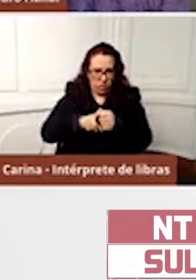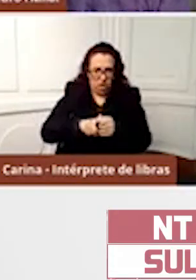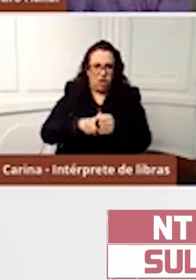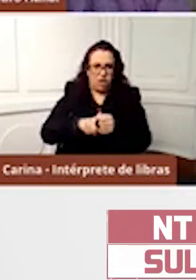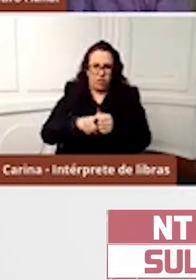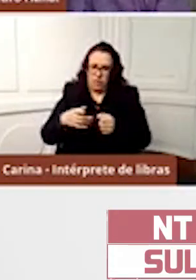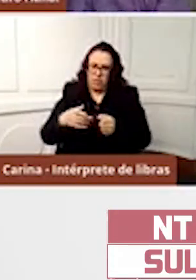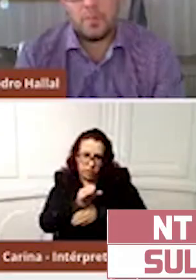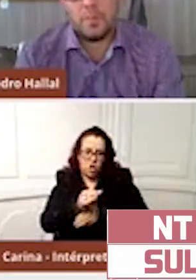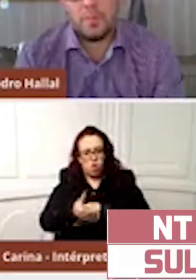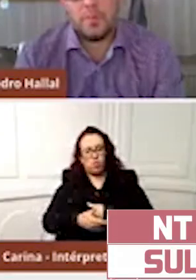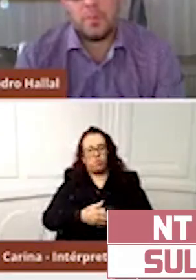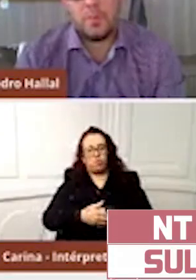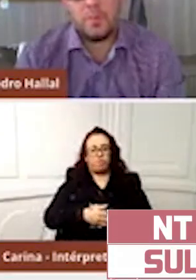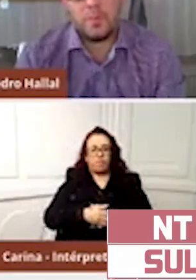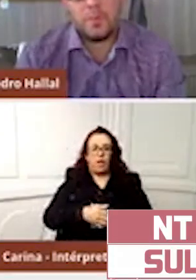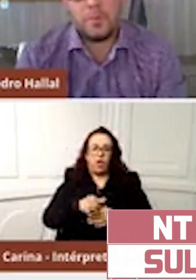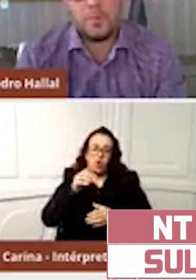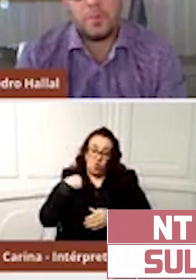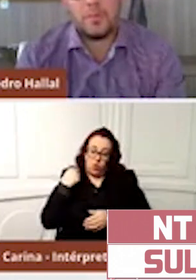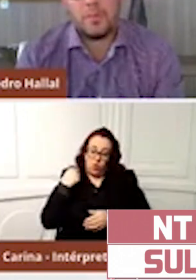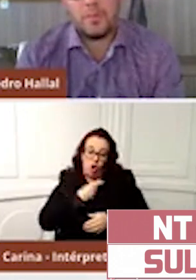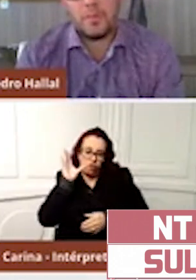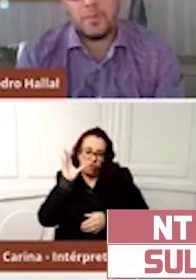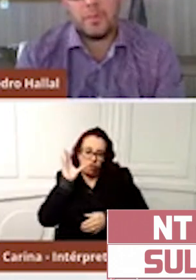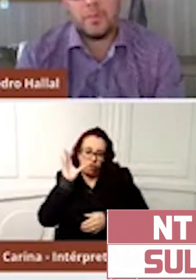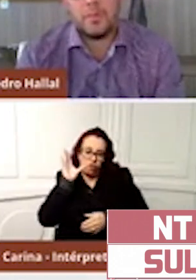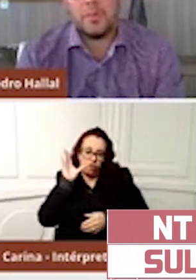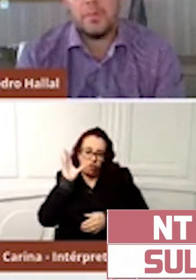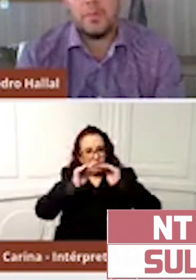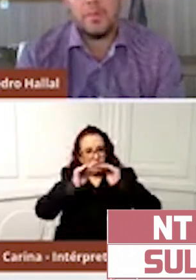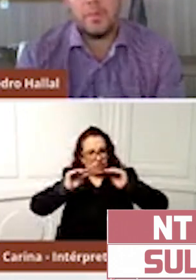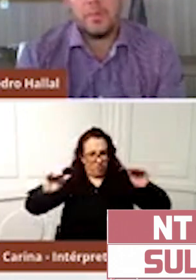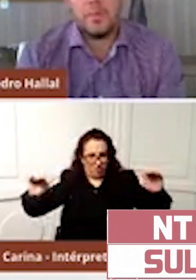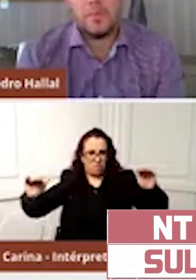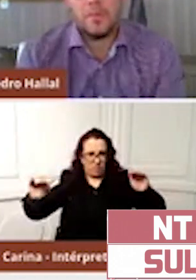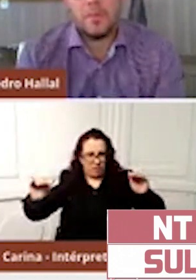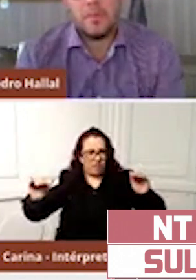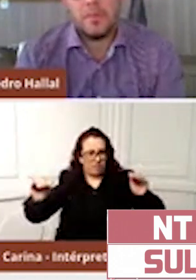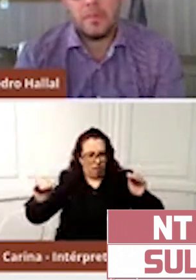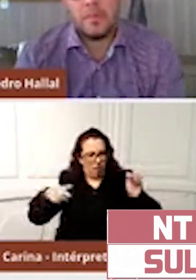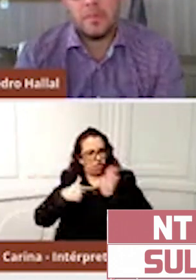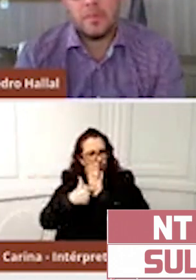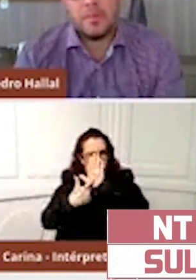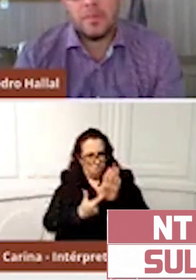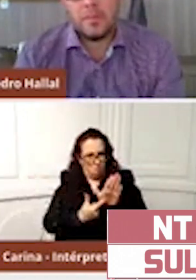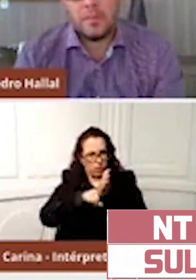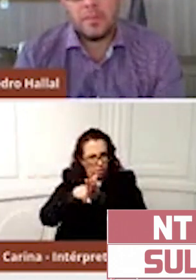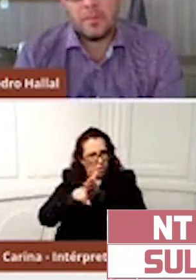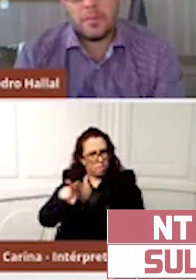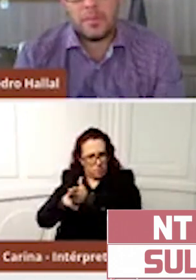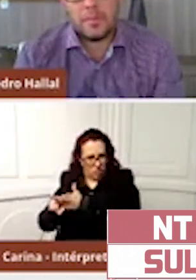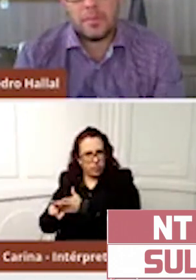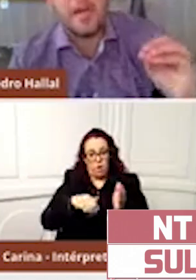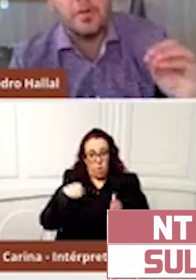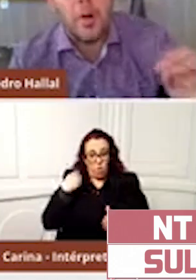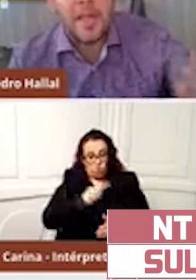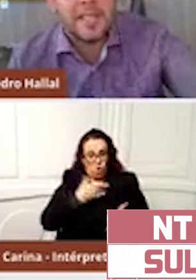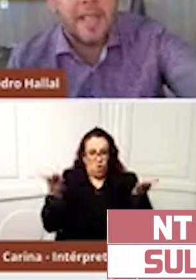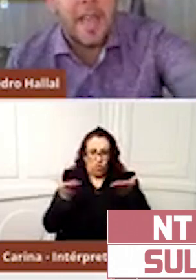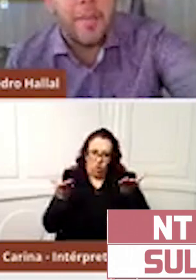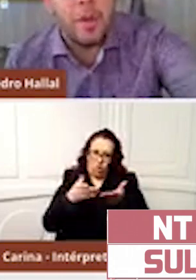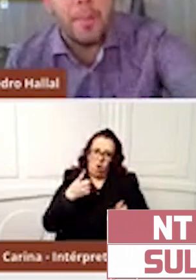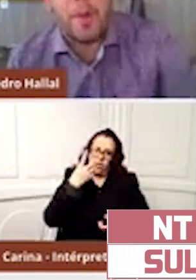apura a prevalência do coronavírus na população gaúcha apontou resultados positivos para o Rio Grande do Sul. Os números indicam que há